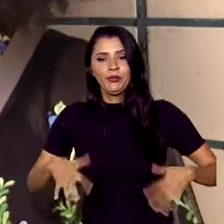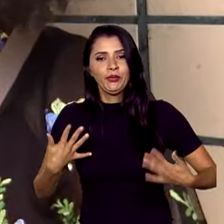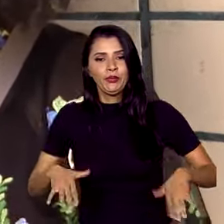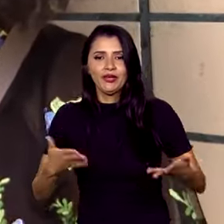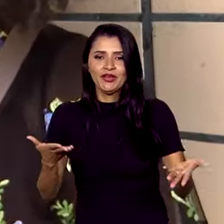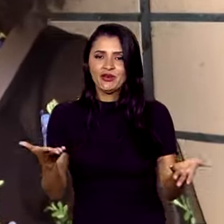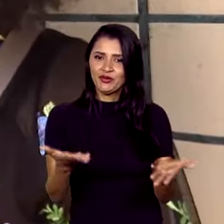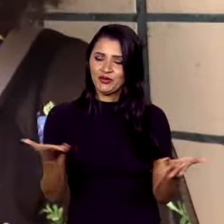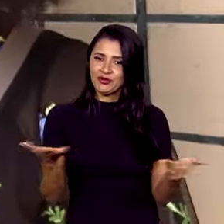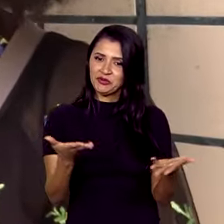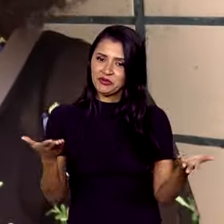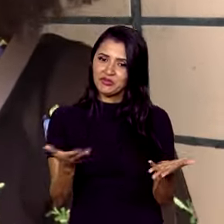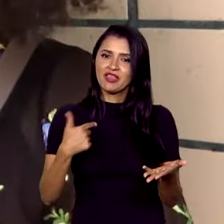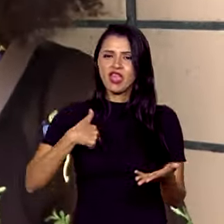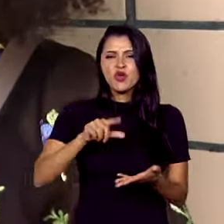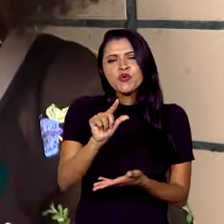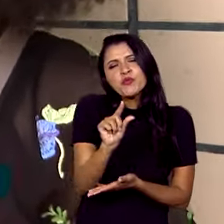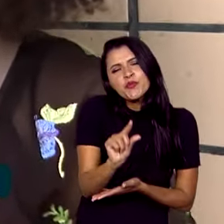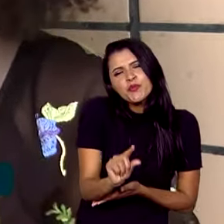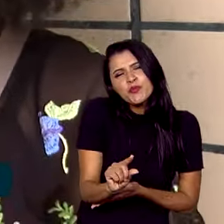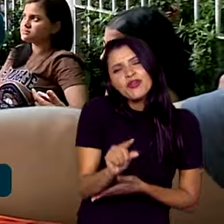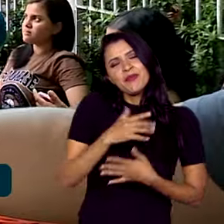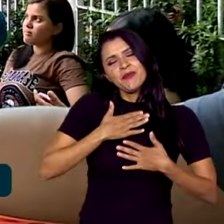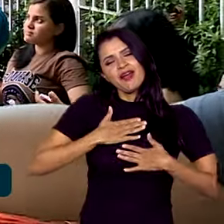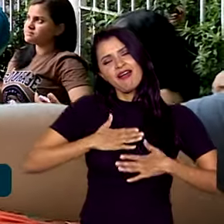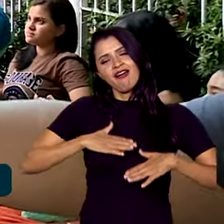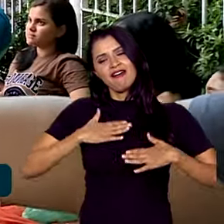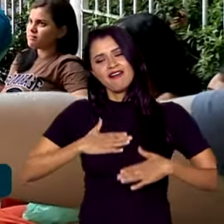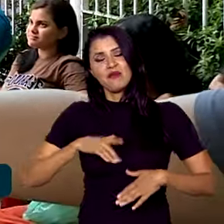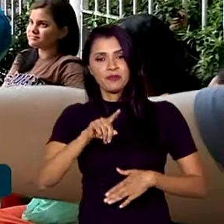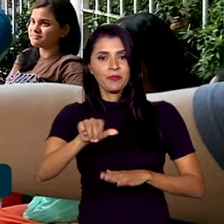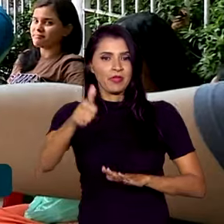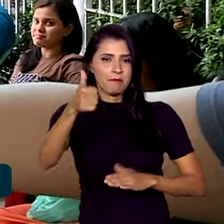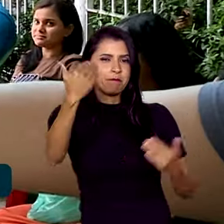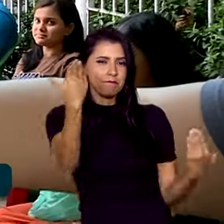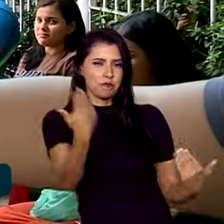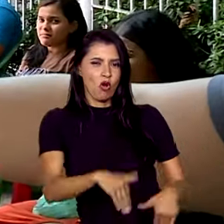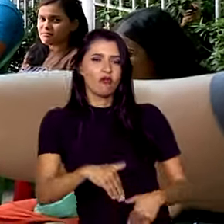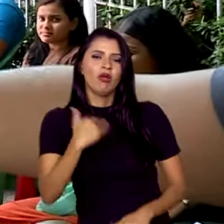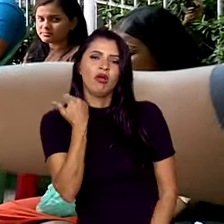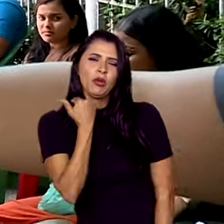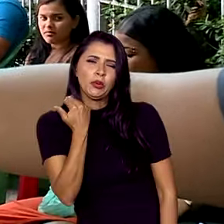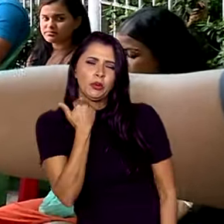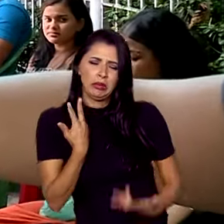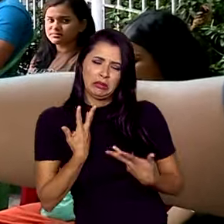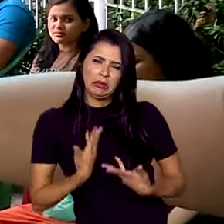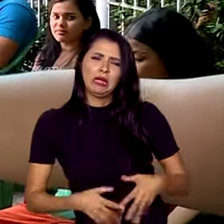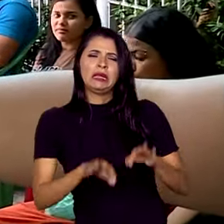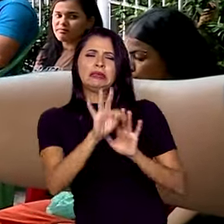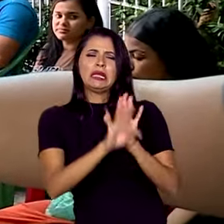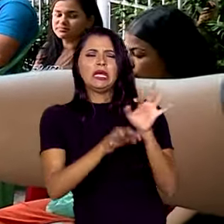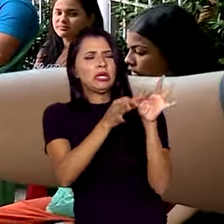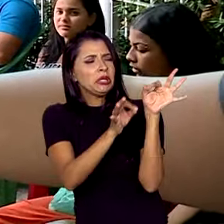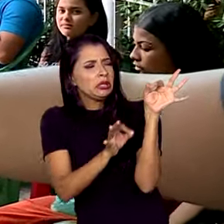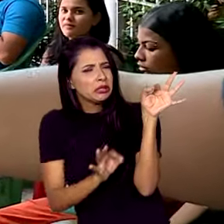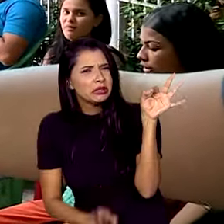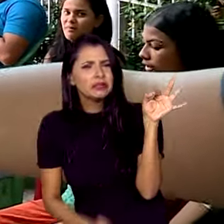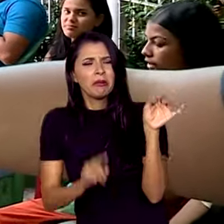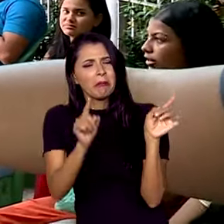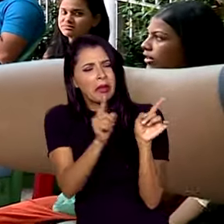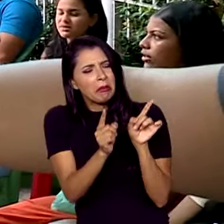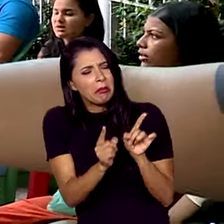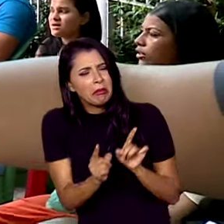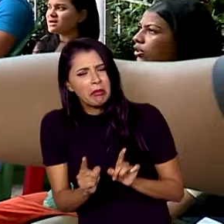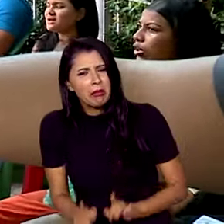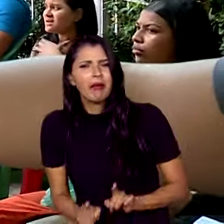hoje eu estou um pouquinho mais tranquila. A primeira prova foi um pouco cansativa, porque eram muitos textos e era uma questão pequena.